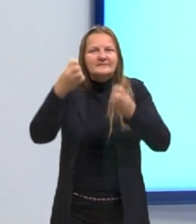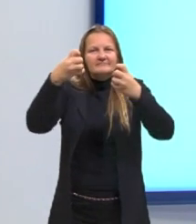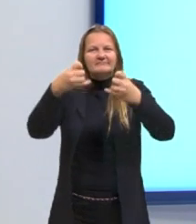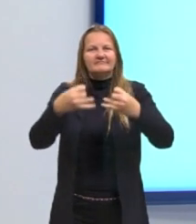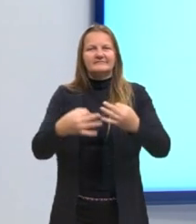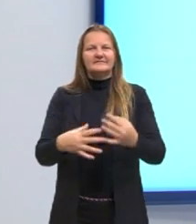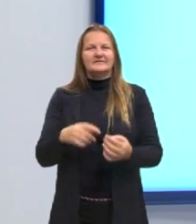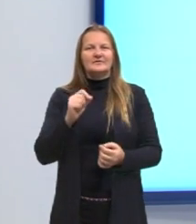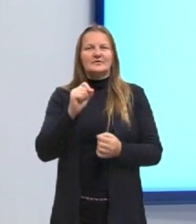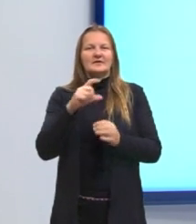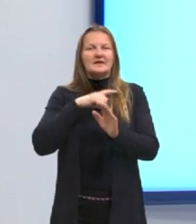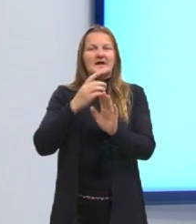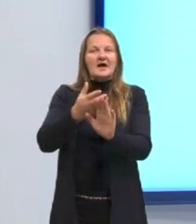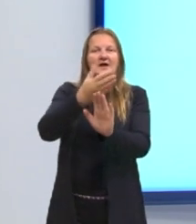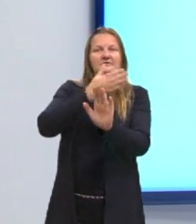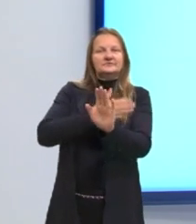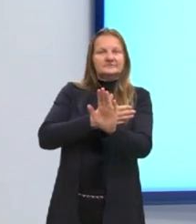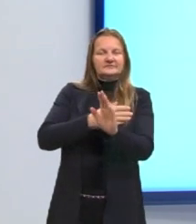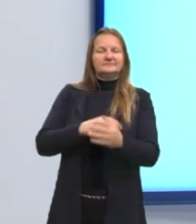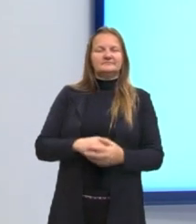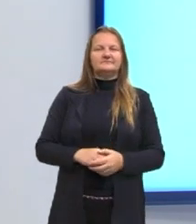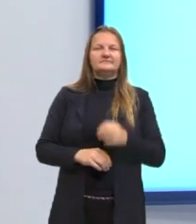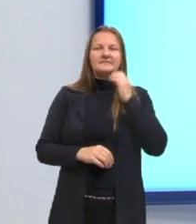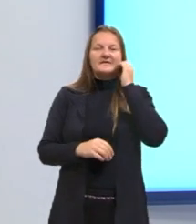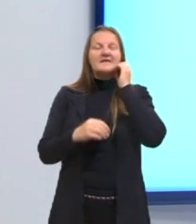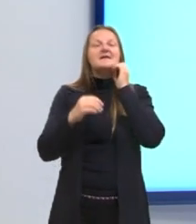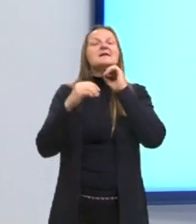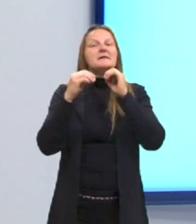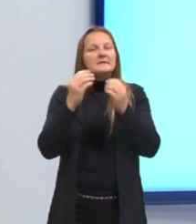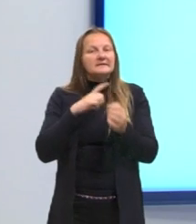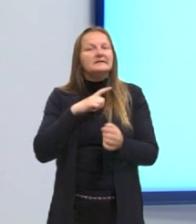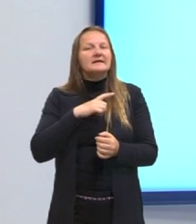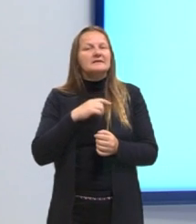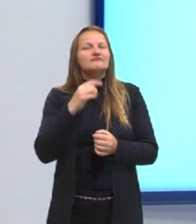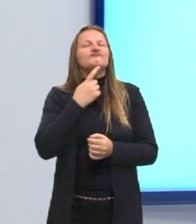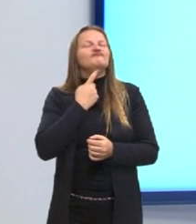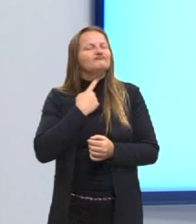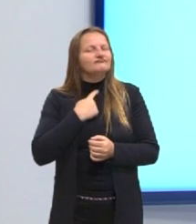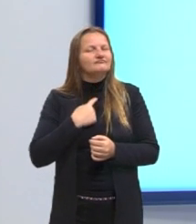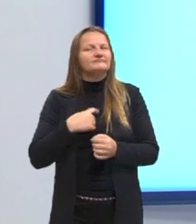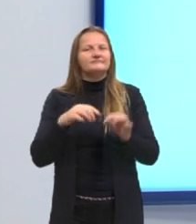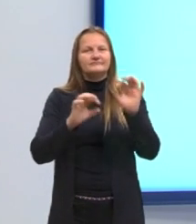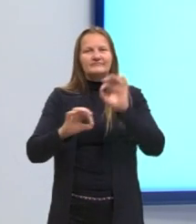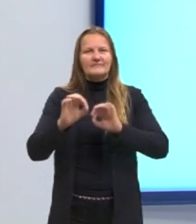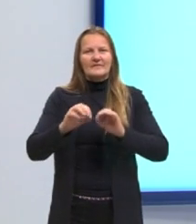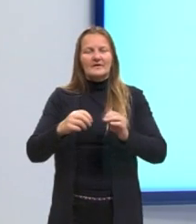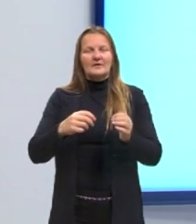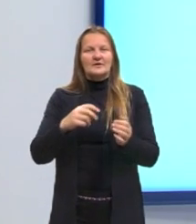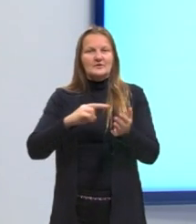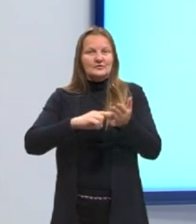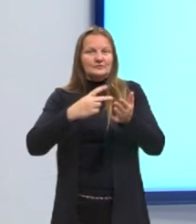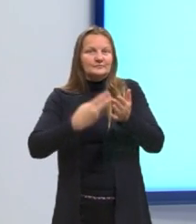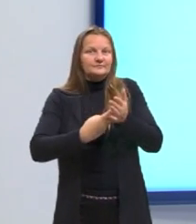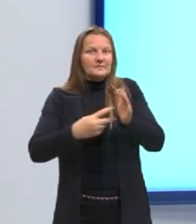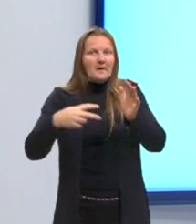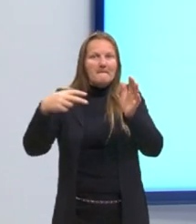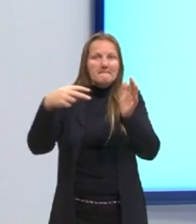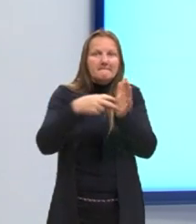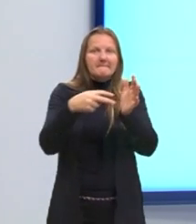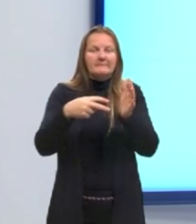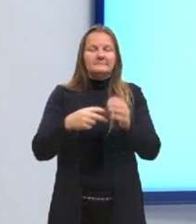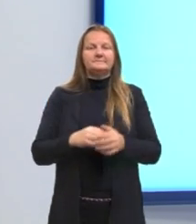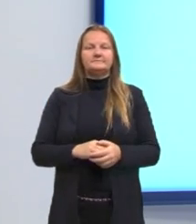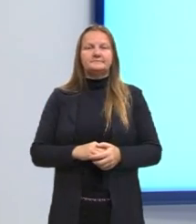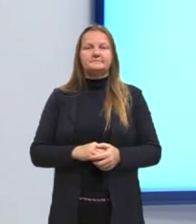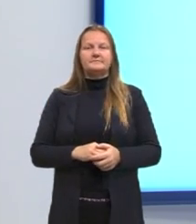o que vem antes. Então, quando eu pretendo dar este significado de